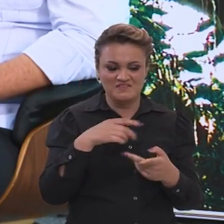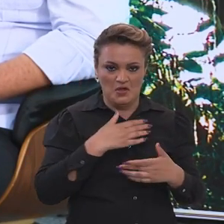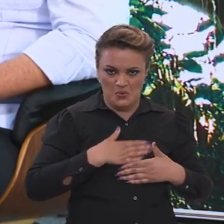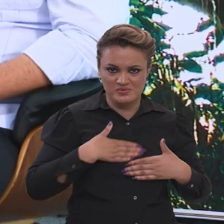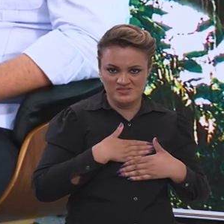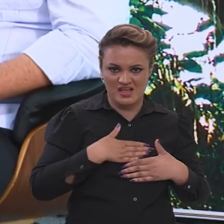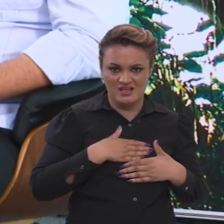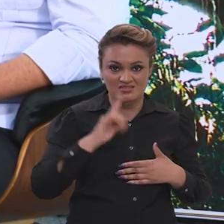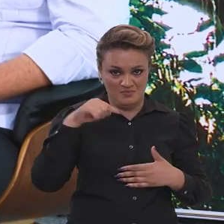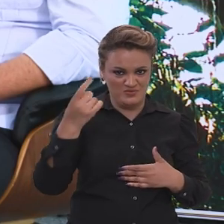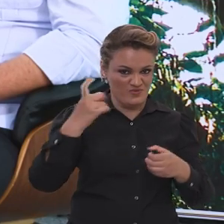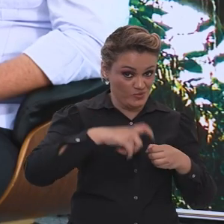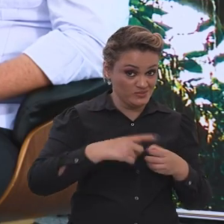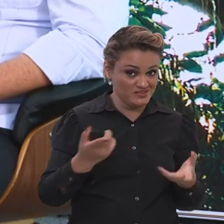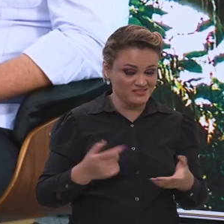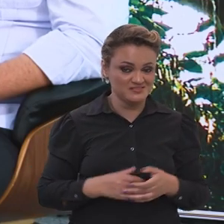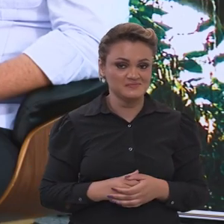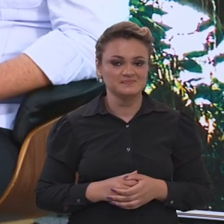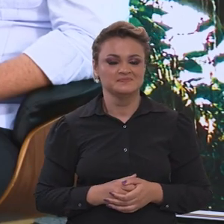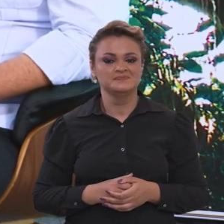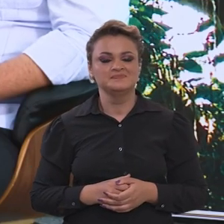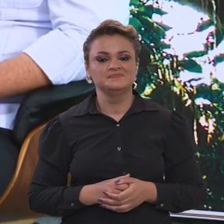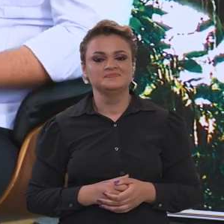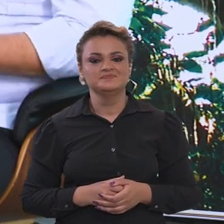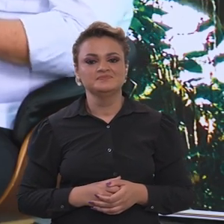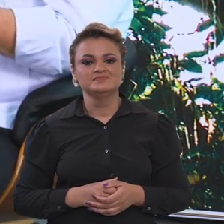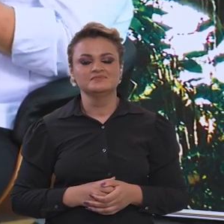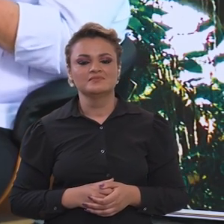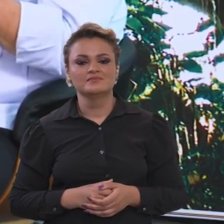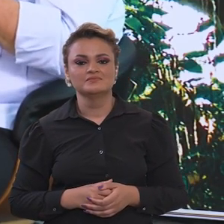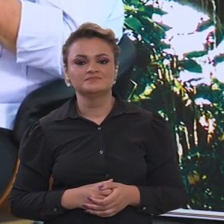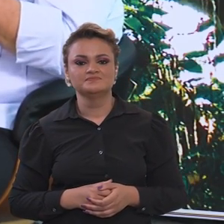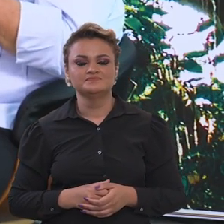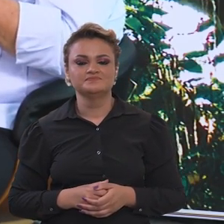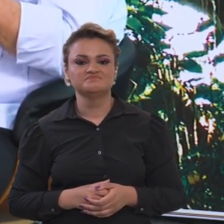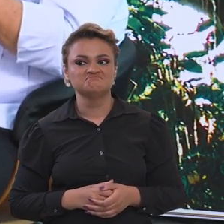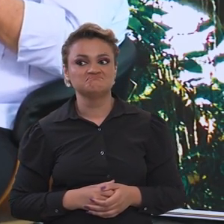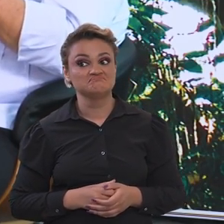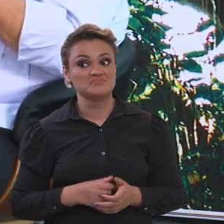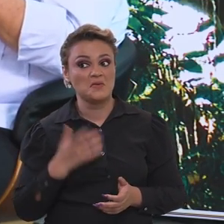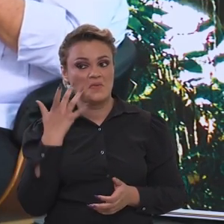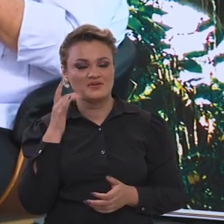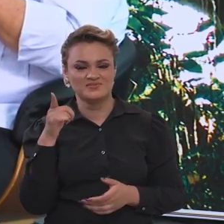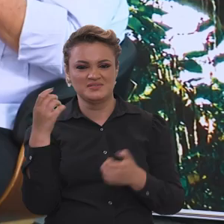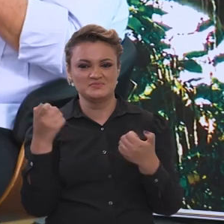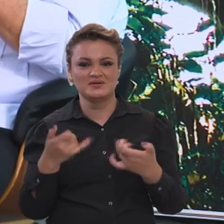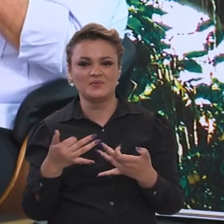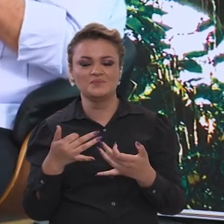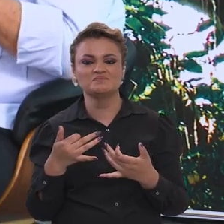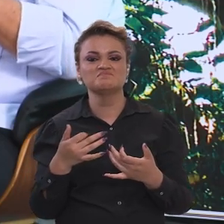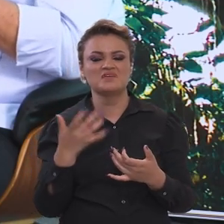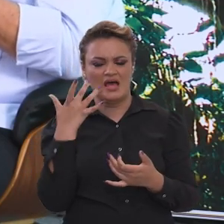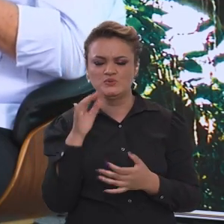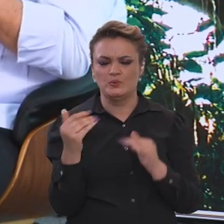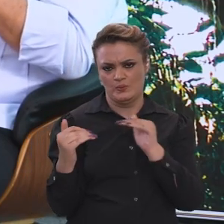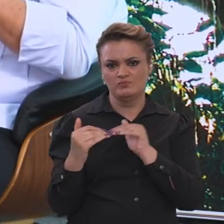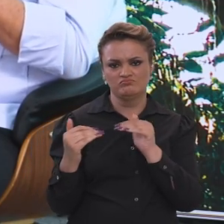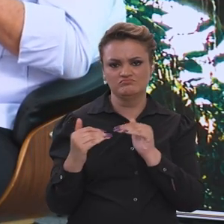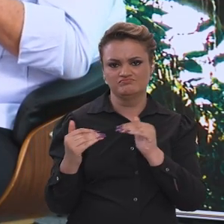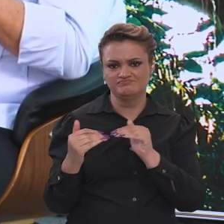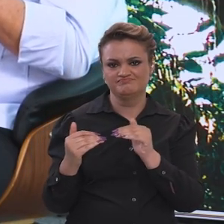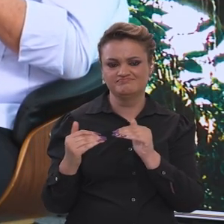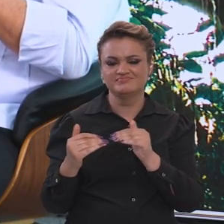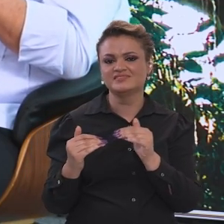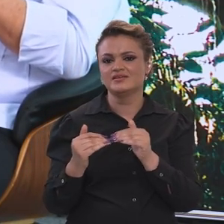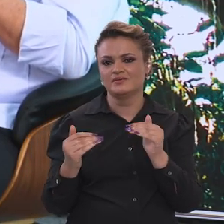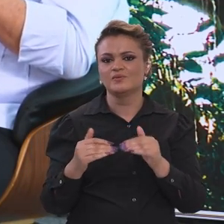Belém e vai se sentir atraído a voltar? Olha, eu acho assim, eu acho isso que você está dizendo e mais